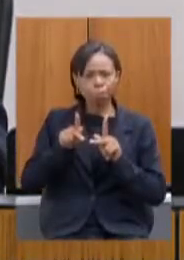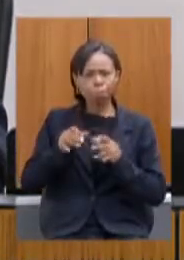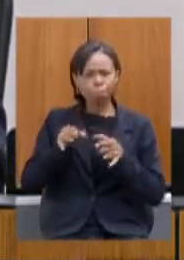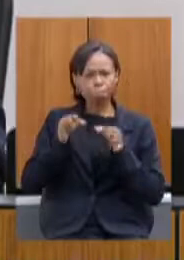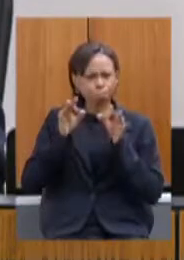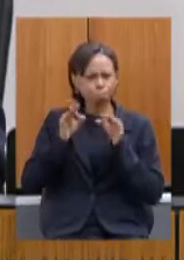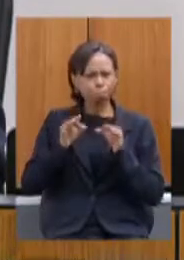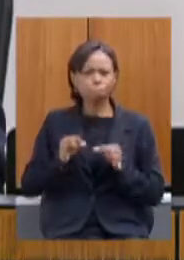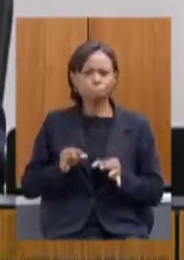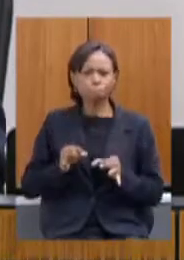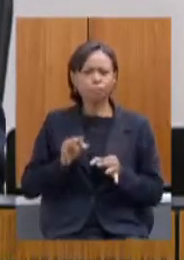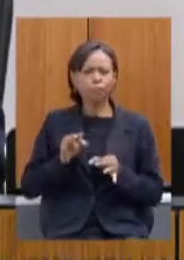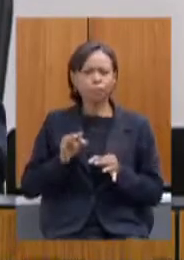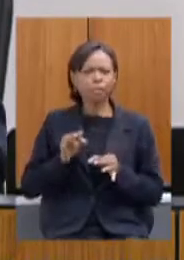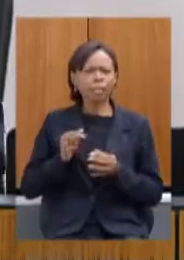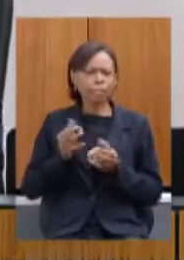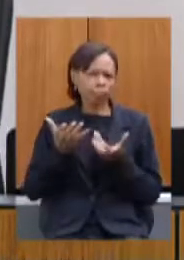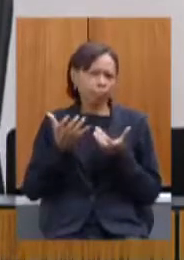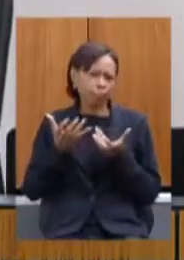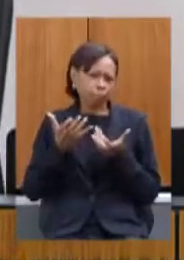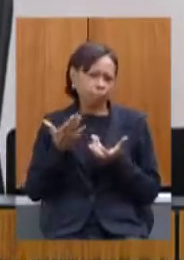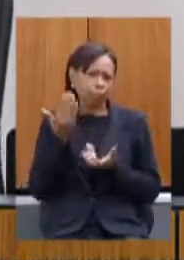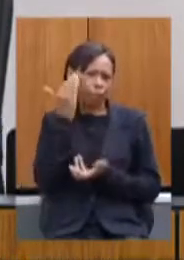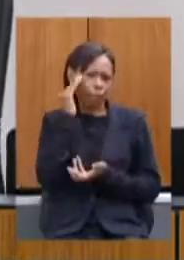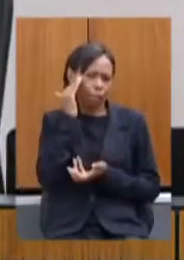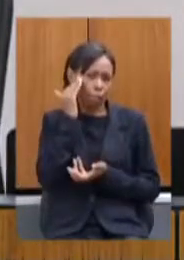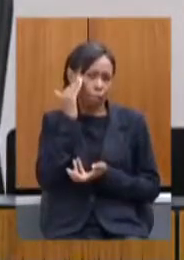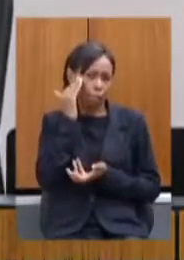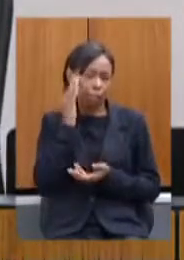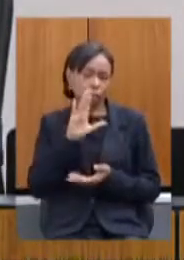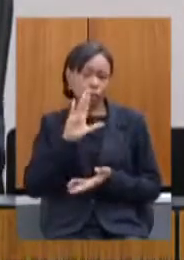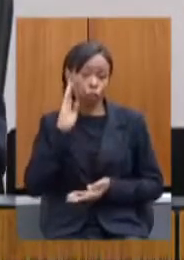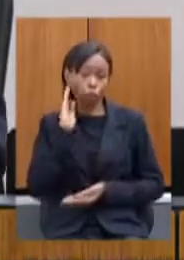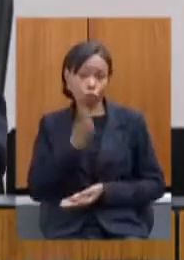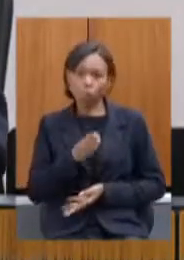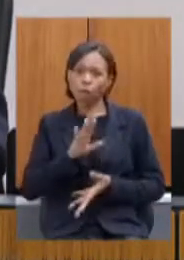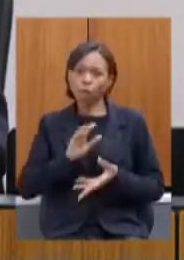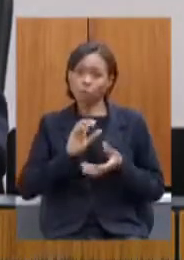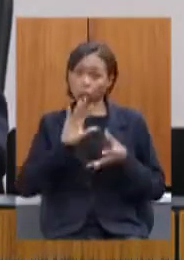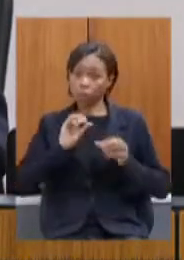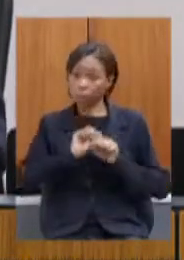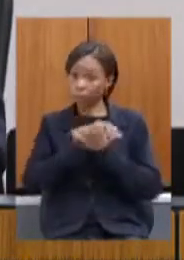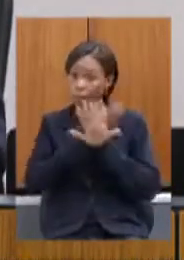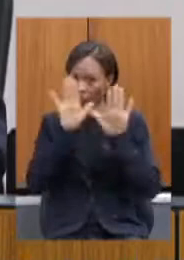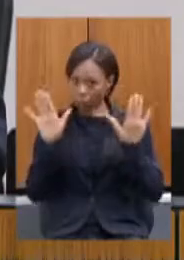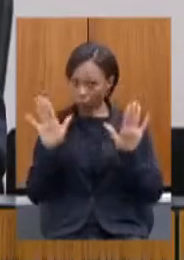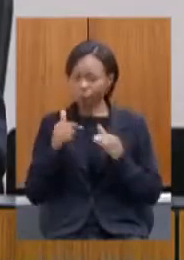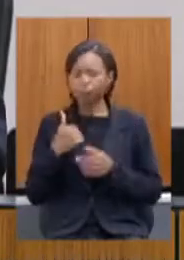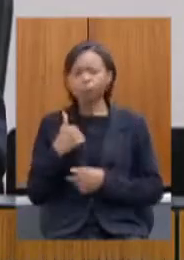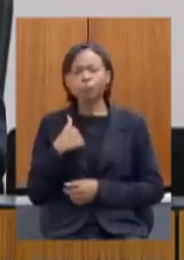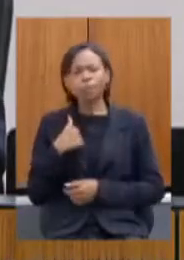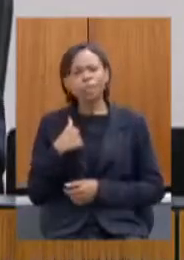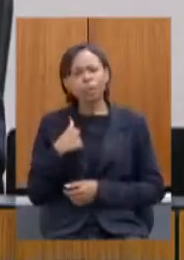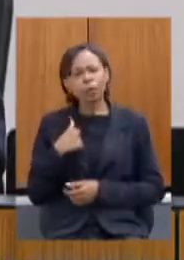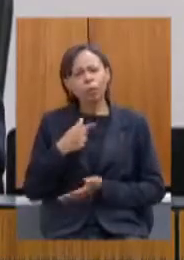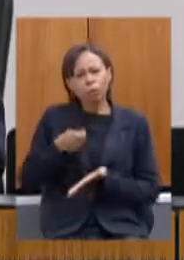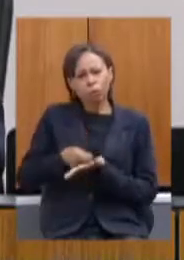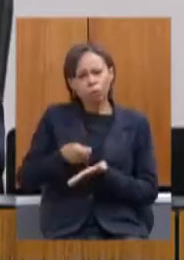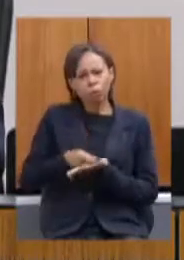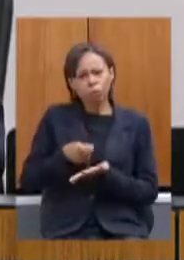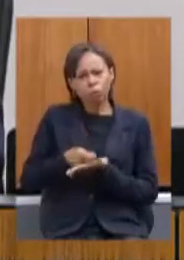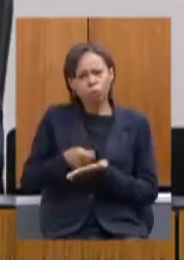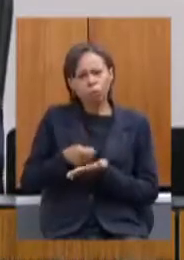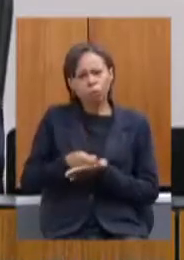gostam de entender de uma maneira bem direta né eu tenho cobrado creio eu que o senhor já